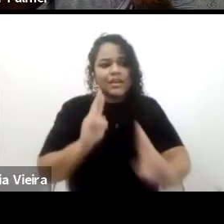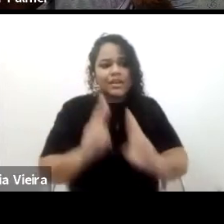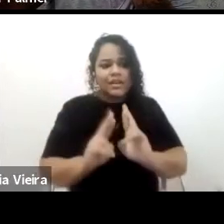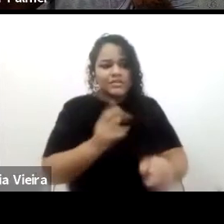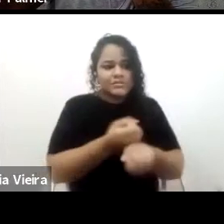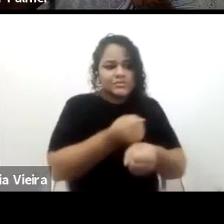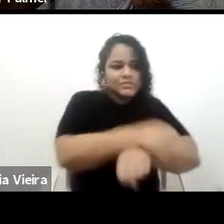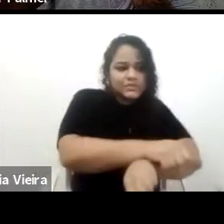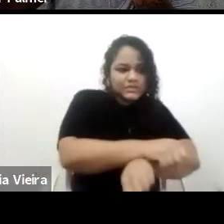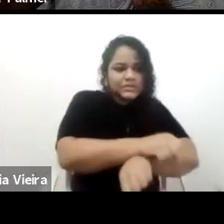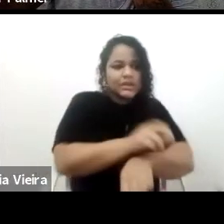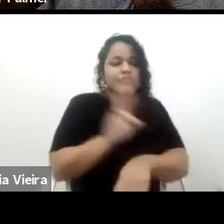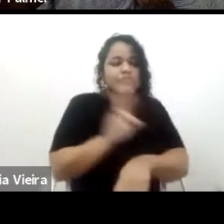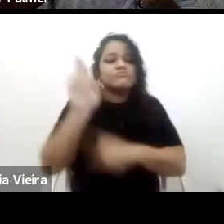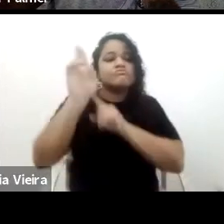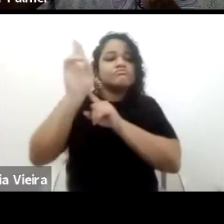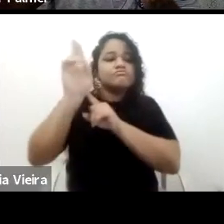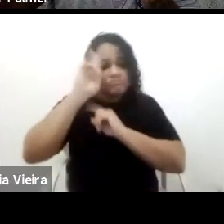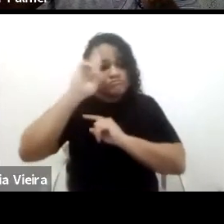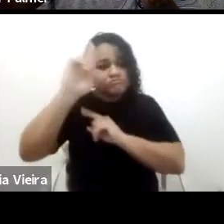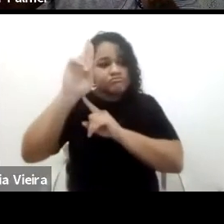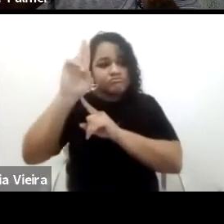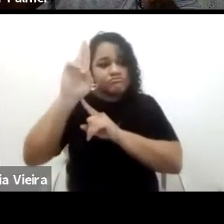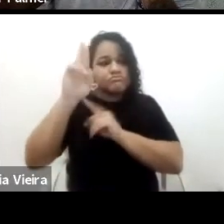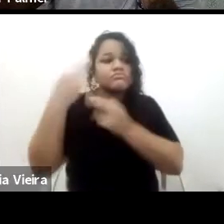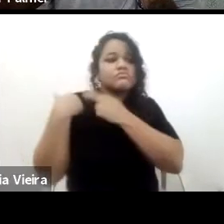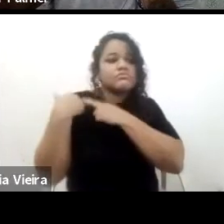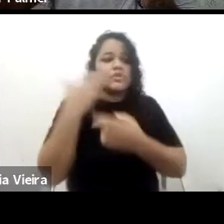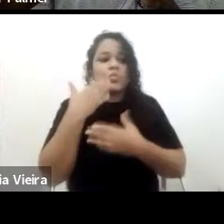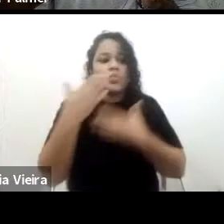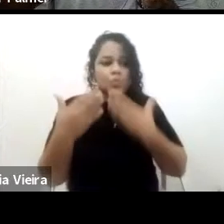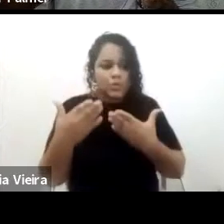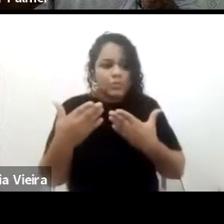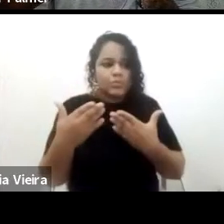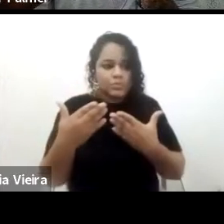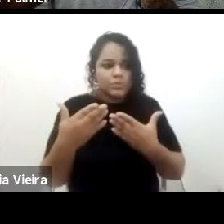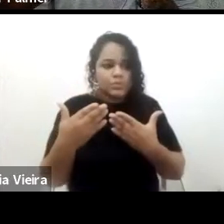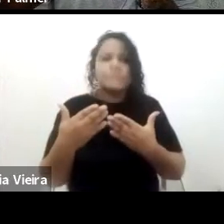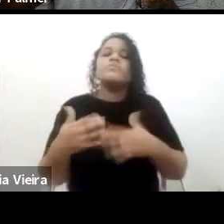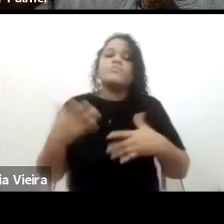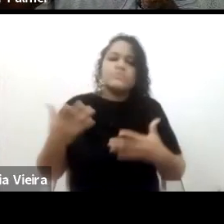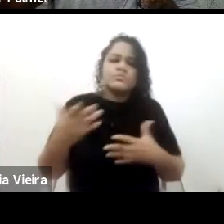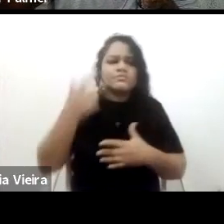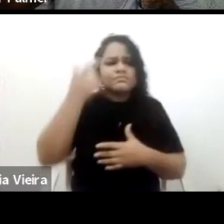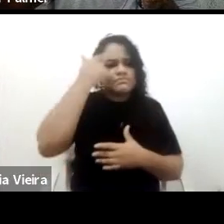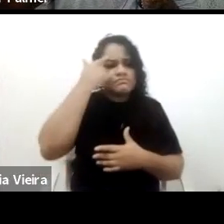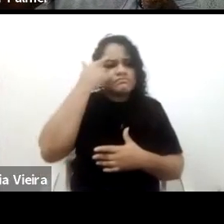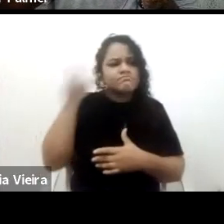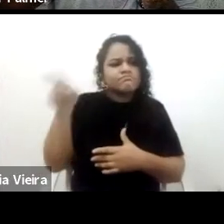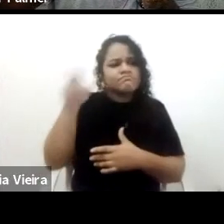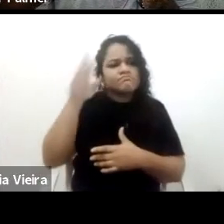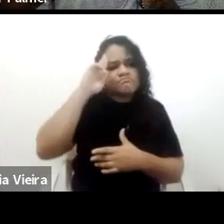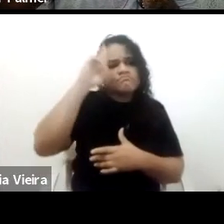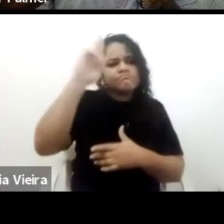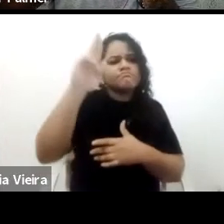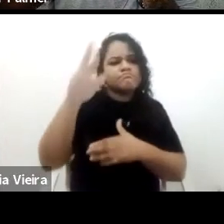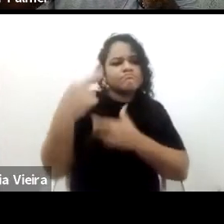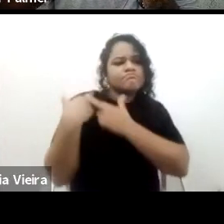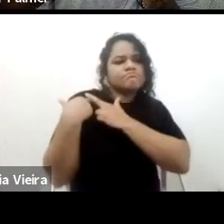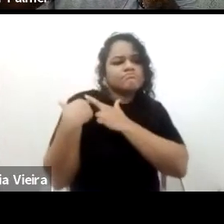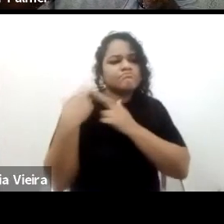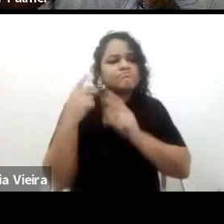eu pensei aqui numa questão muito forte, qual é a função dele, do senhor? Ele deve dar uma